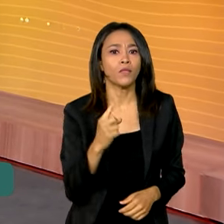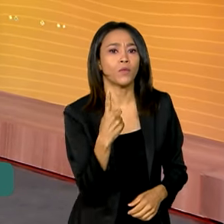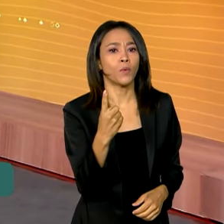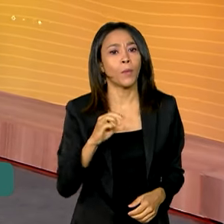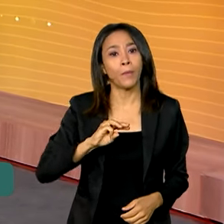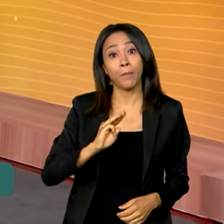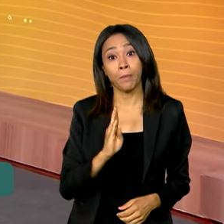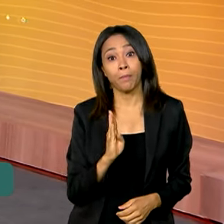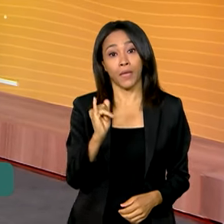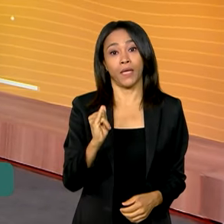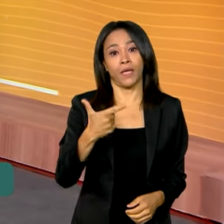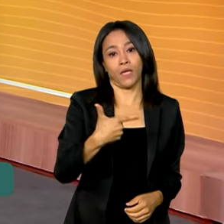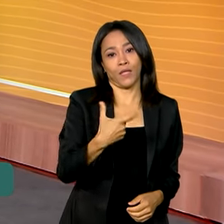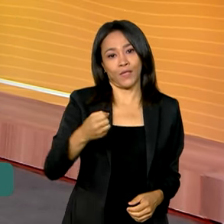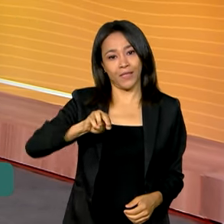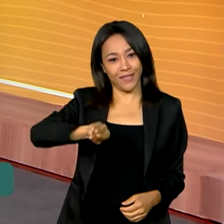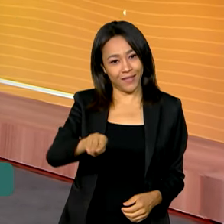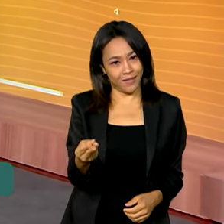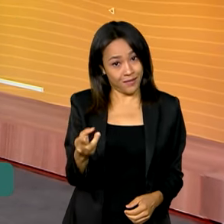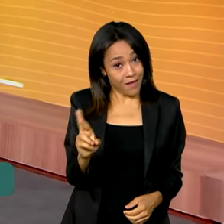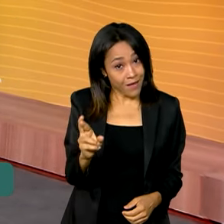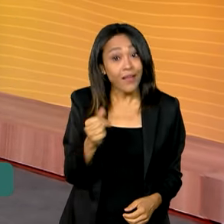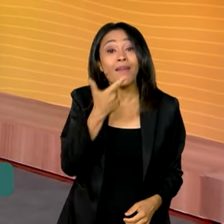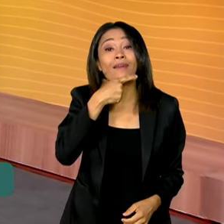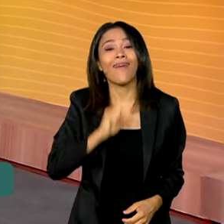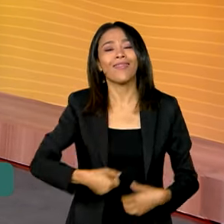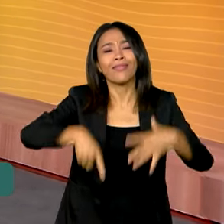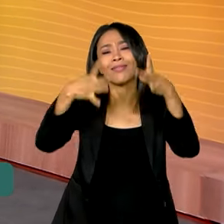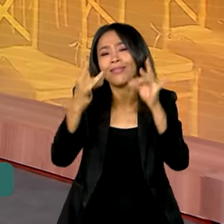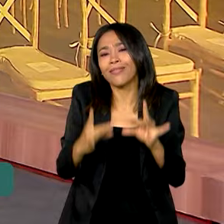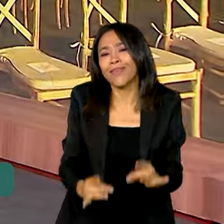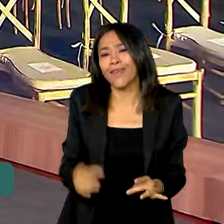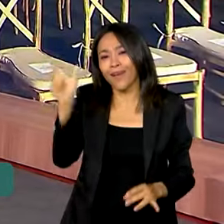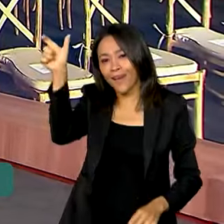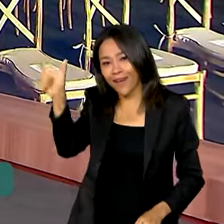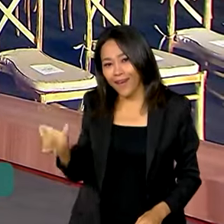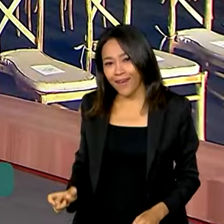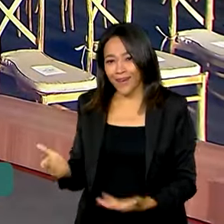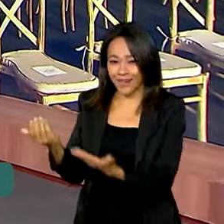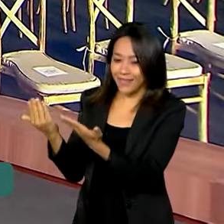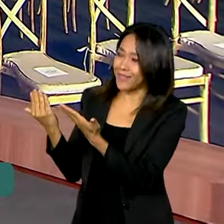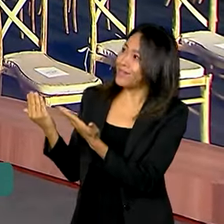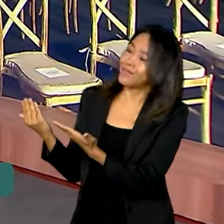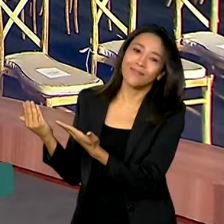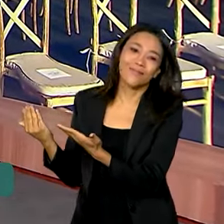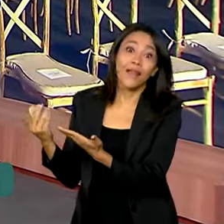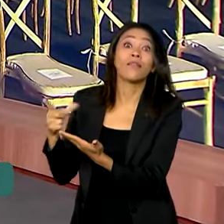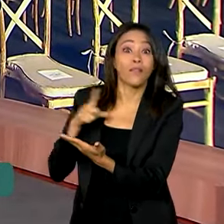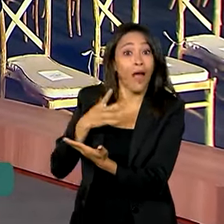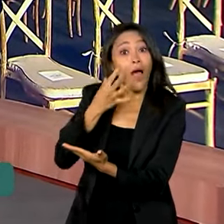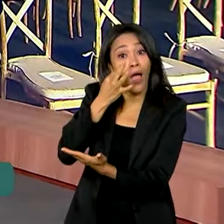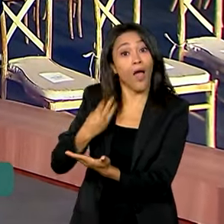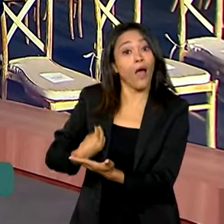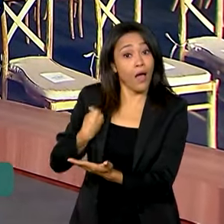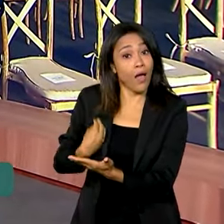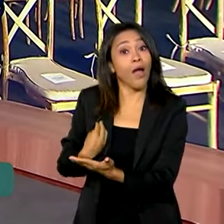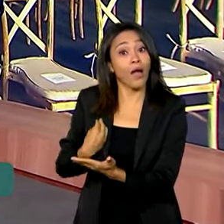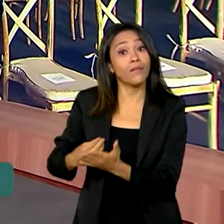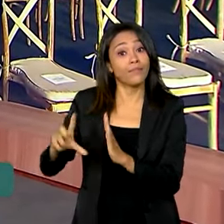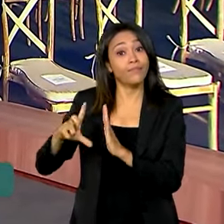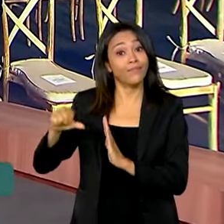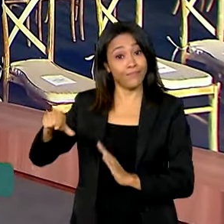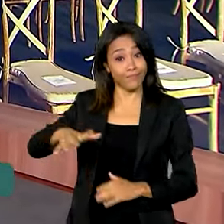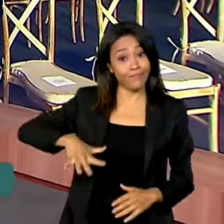e 200 milhões de reais. Quem tem mais detalhes é a repórter Graciele Bittencourt, que está com a gente lá em Salvador,